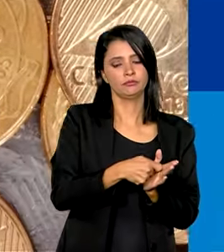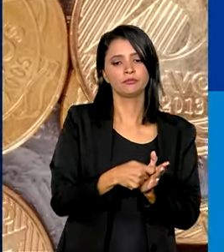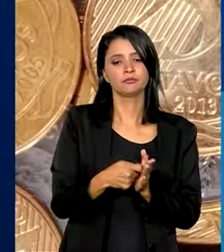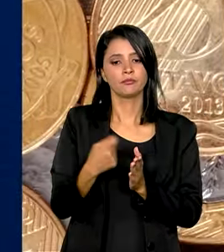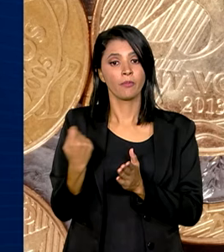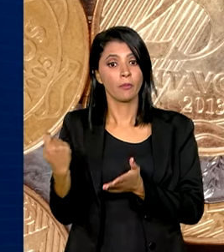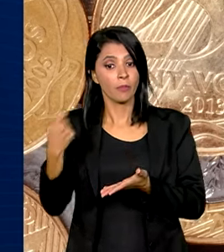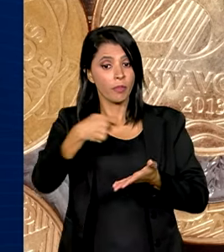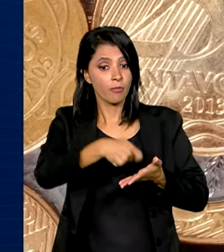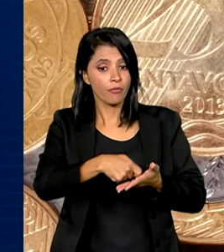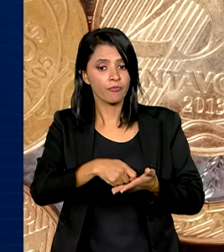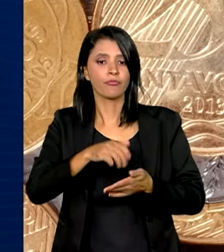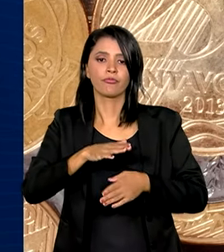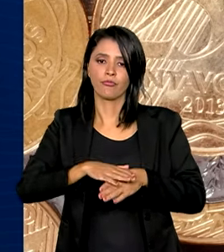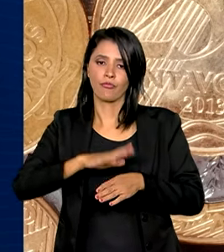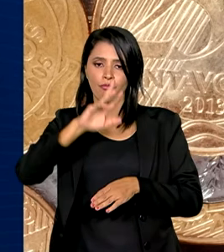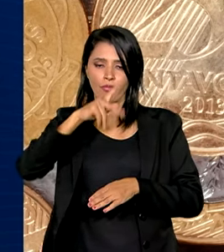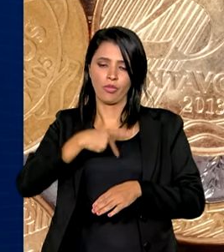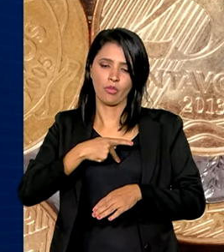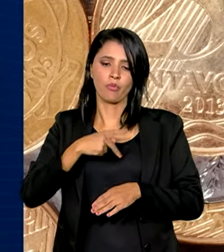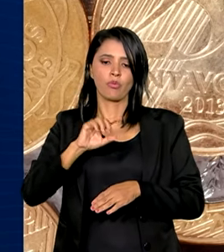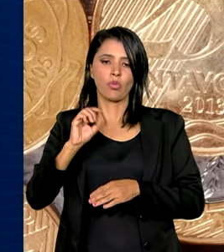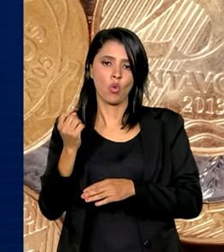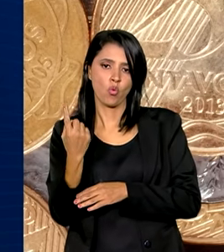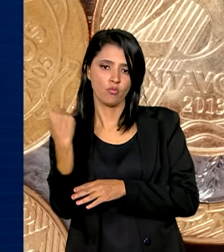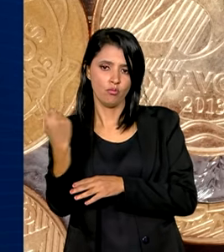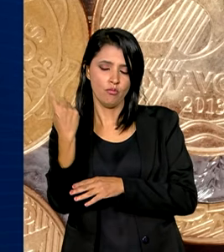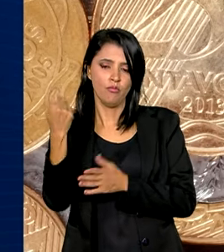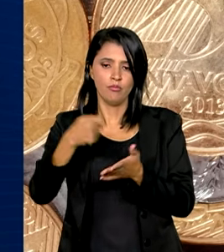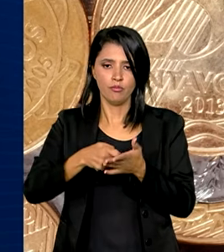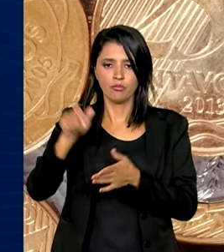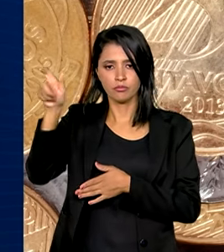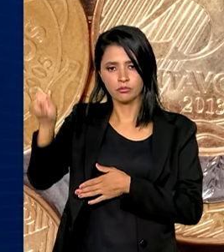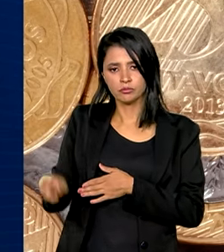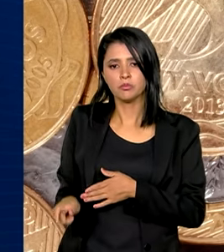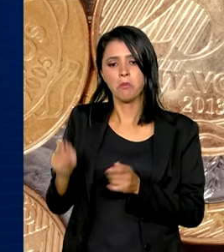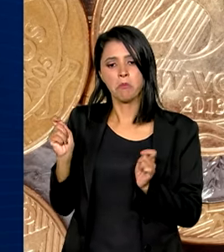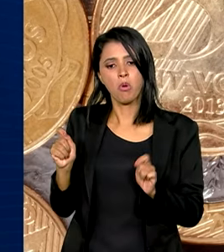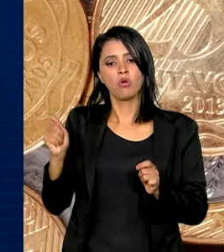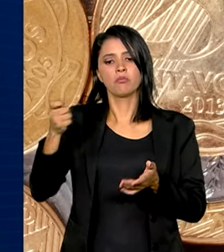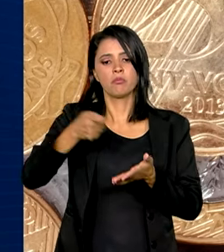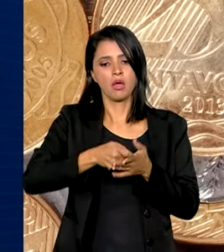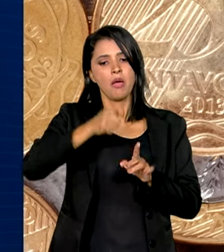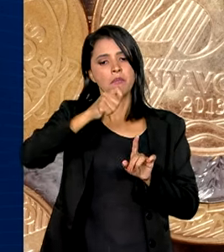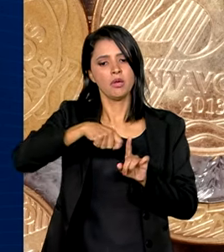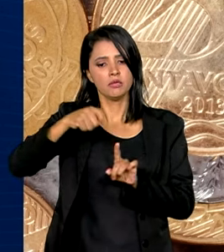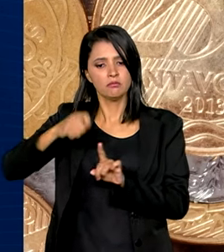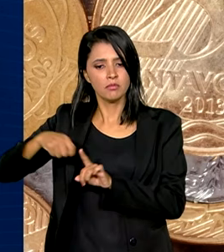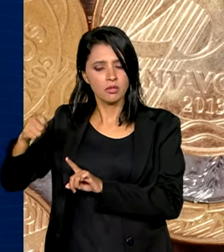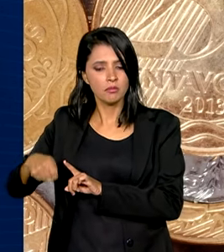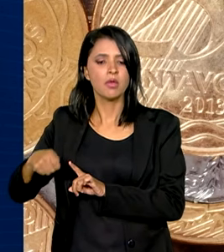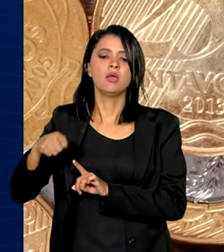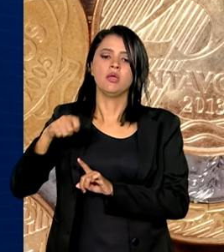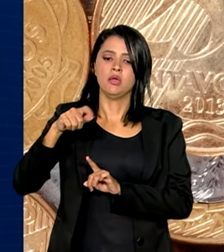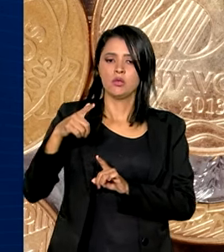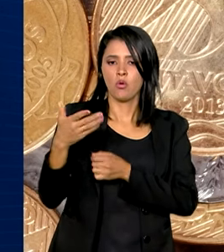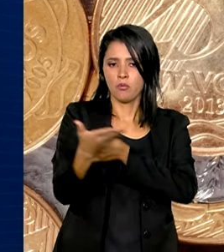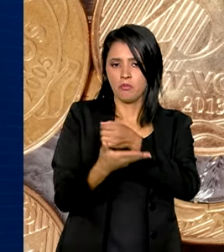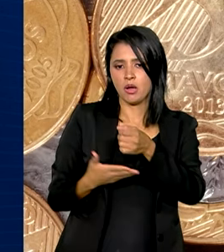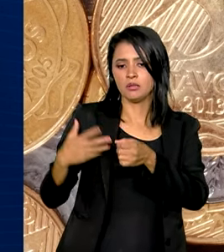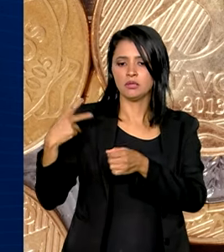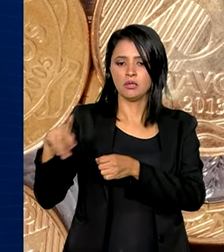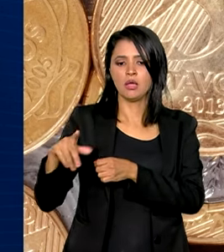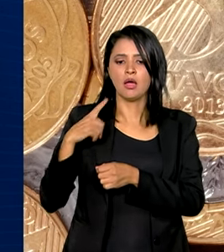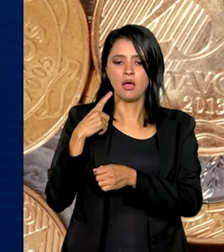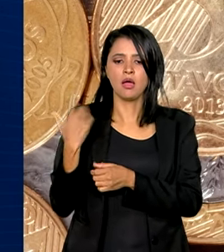contribuir como autônomo ou contribuinte individual, o motorista pode pagar mensalmente o INSS com base na